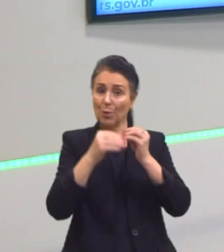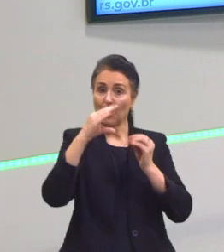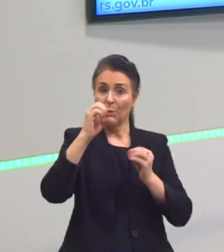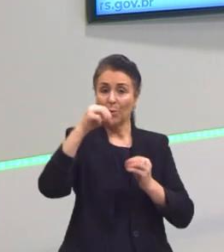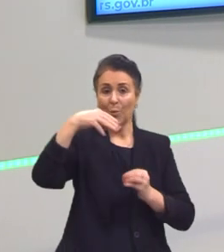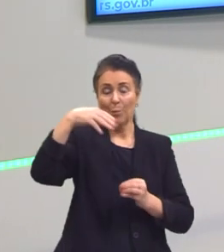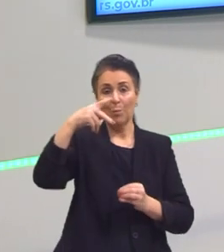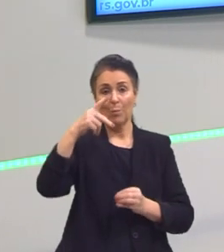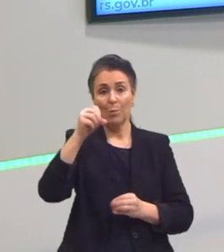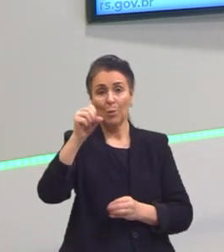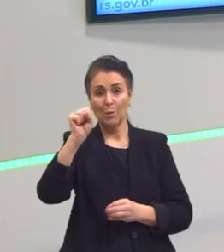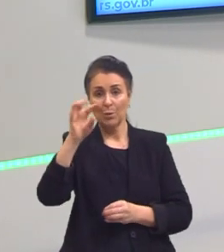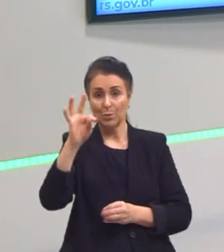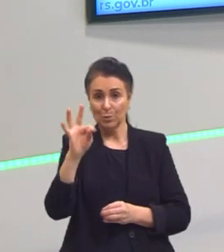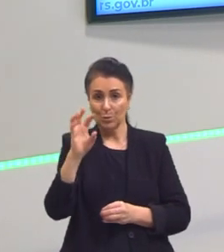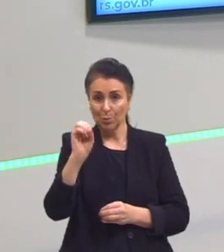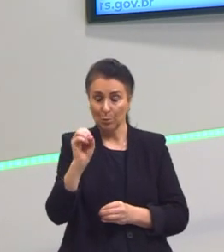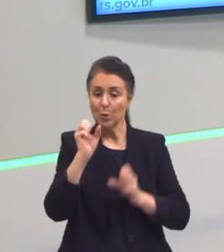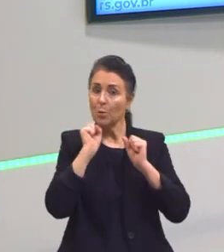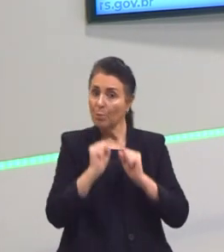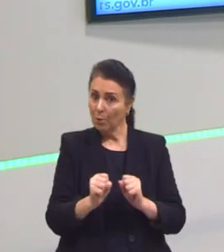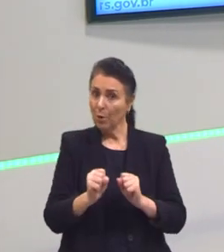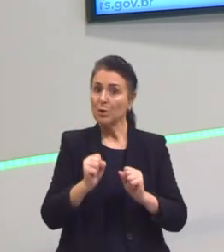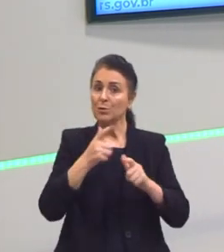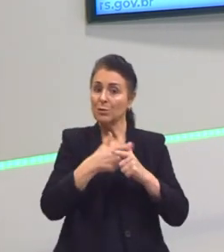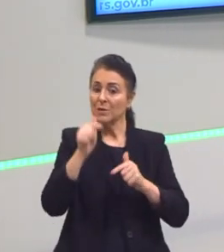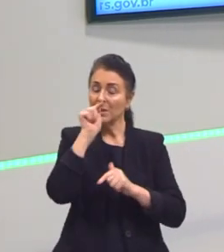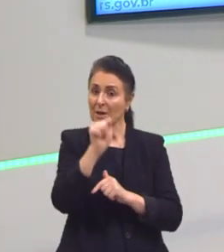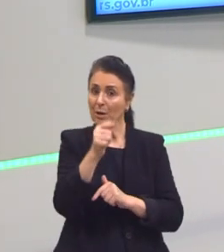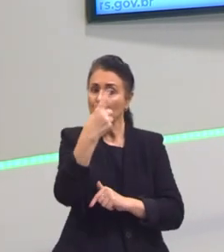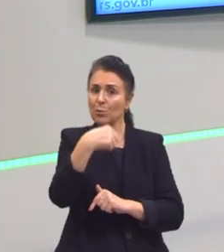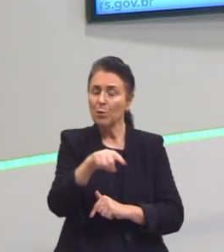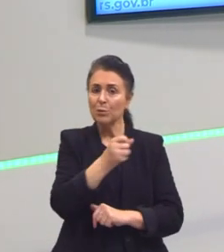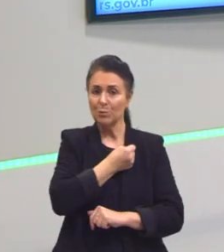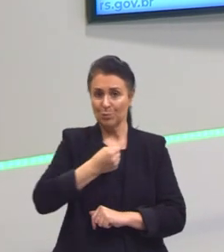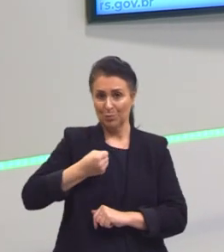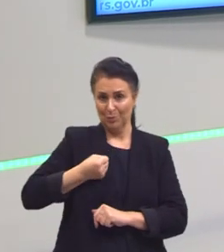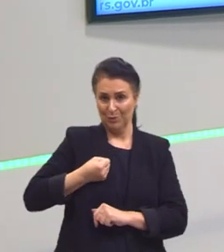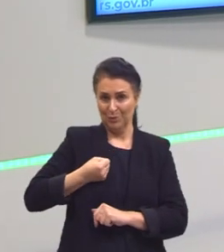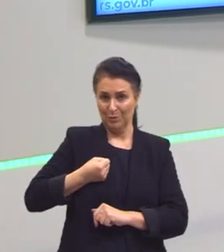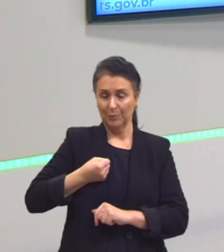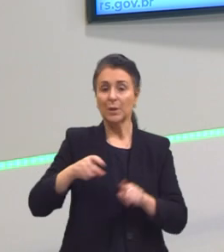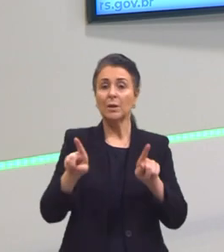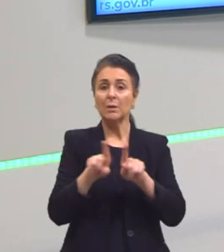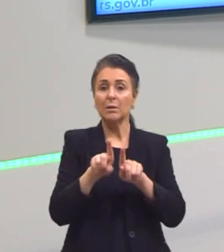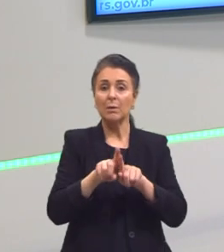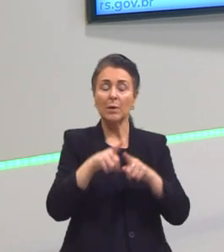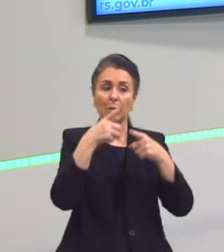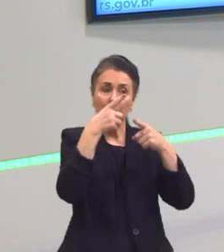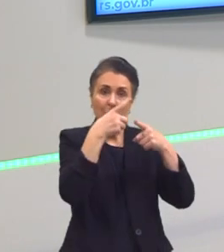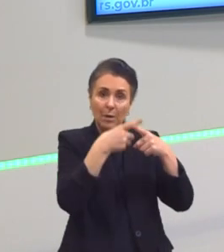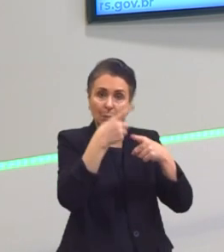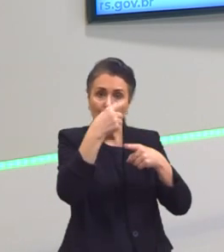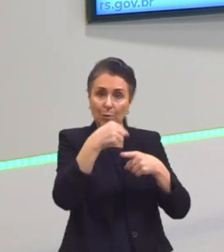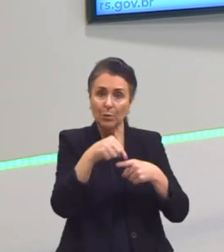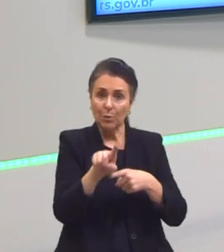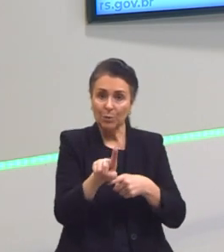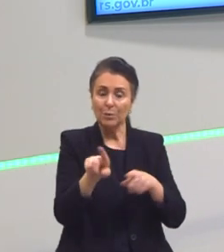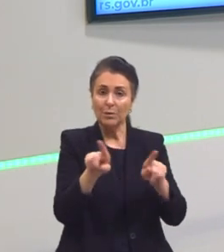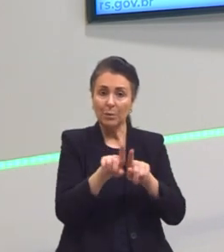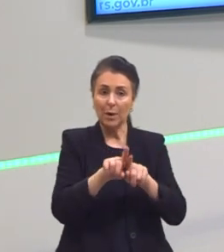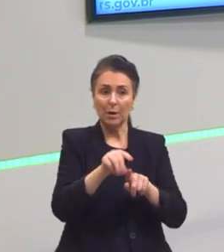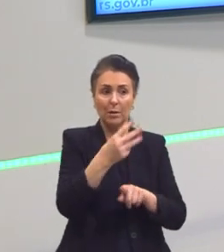ele por outros números primos menores, né? Assim como eu posso multiplicar também valores que são já números compostos, mas, por exemplo,